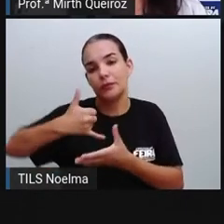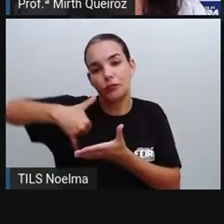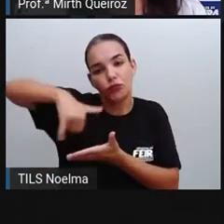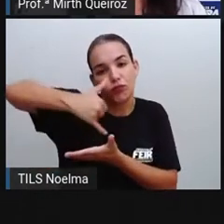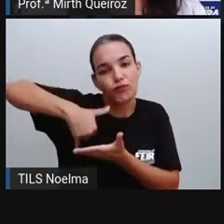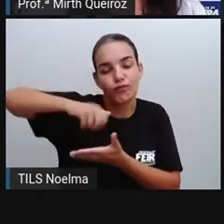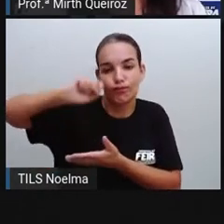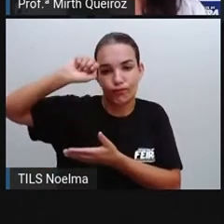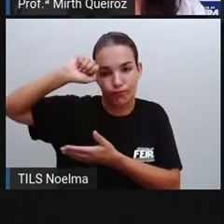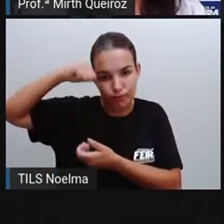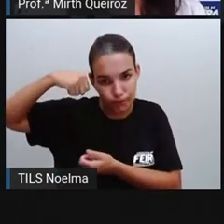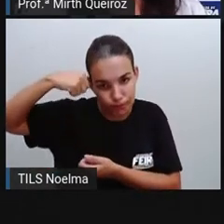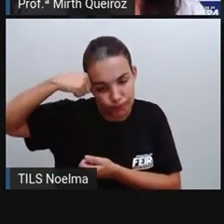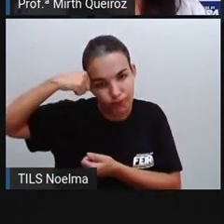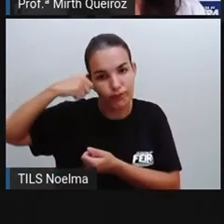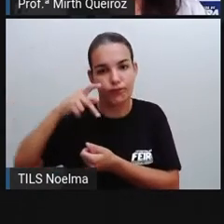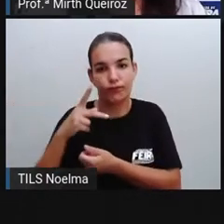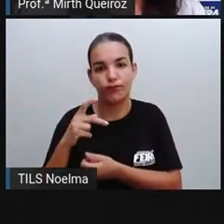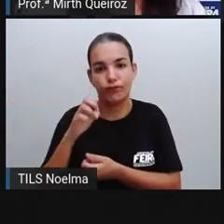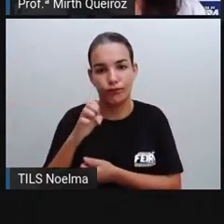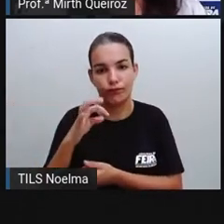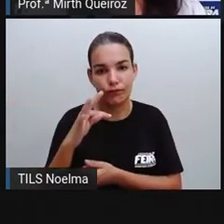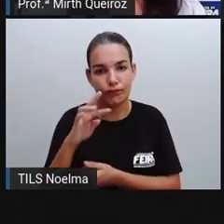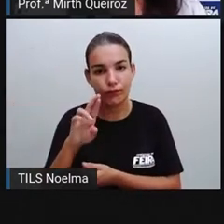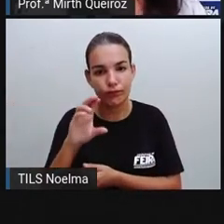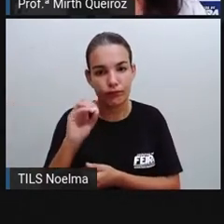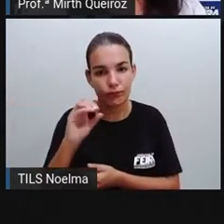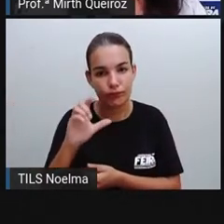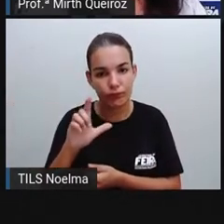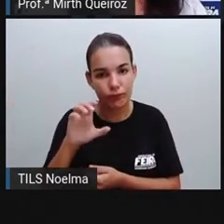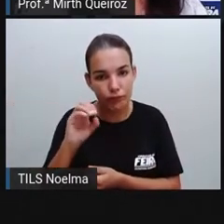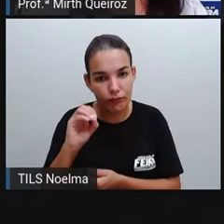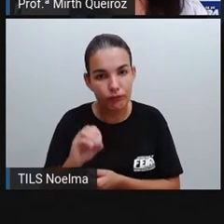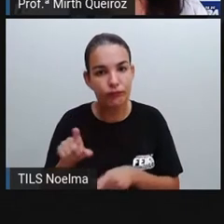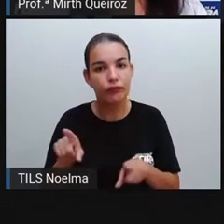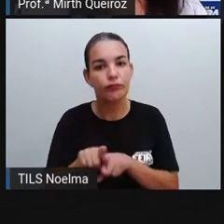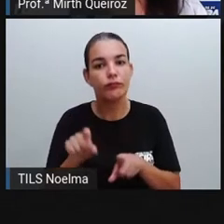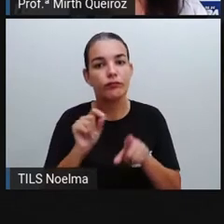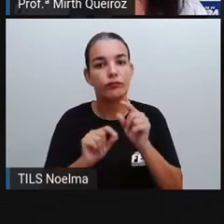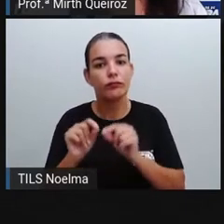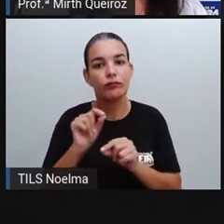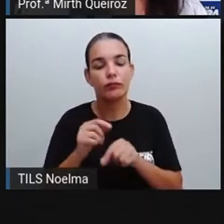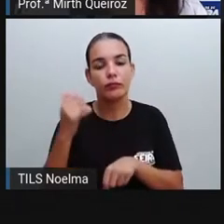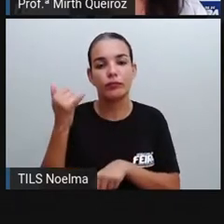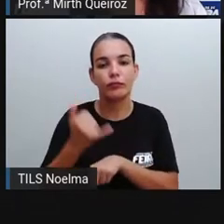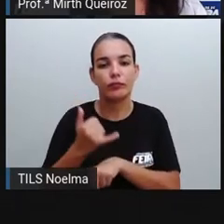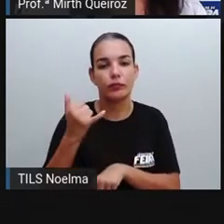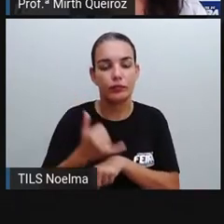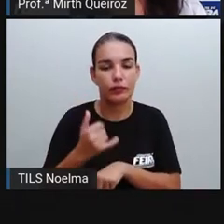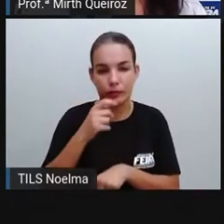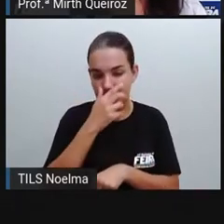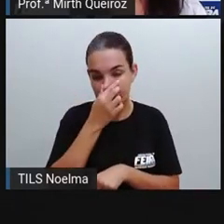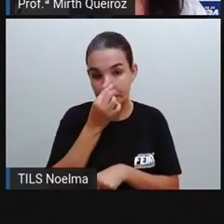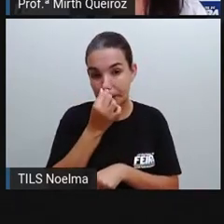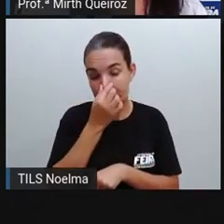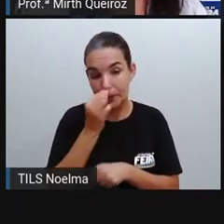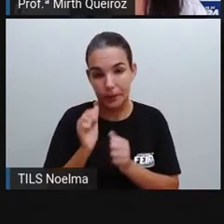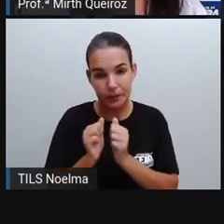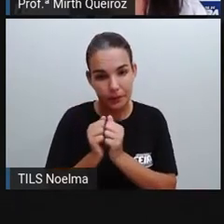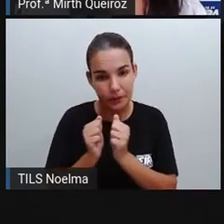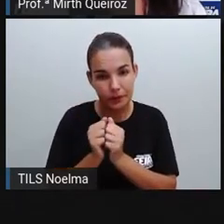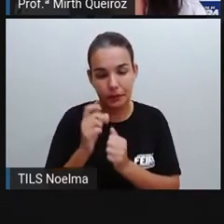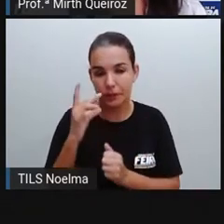Se utilizou zinco, cobre, que é um tipo de latão, para poder unir essa borrachinha ali ao lápis, né?